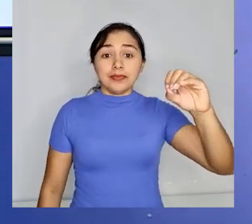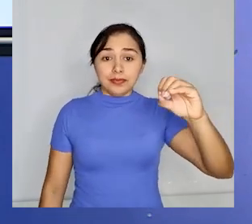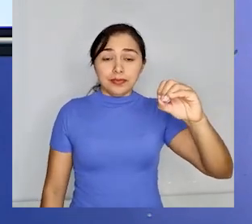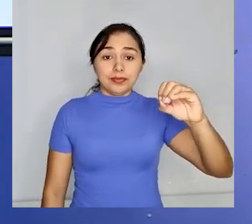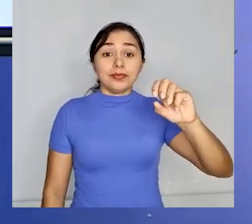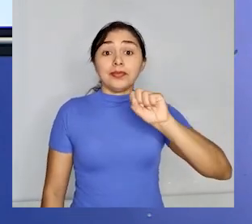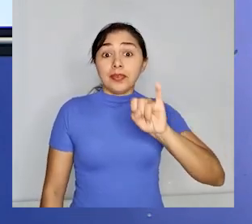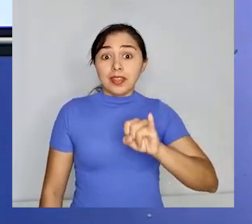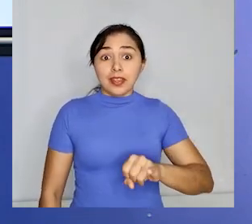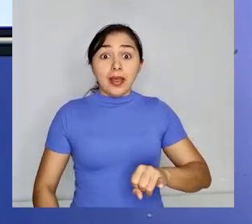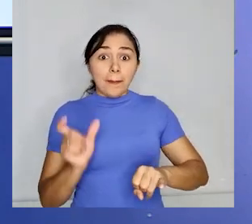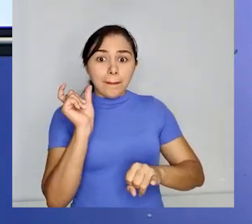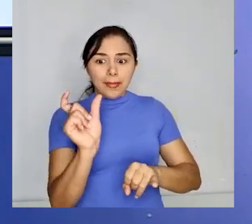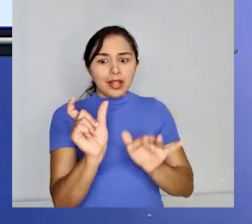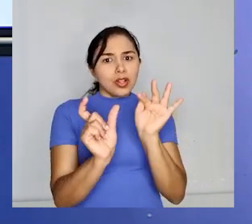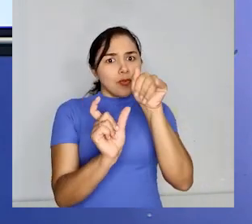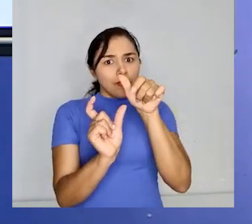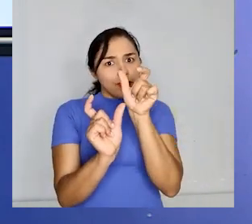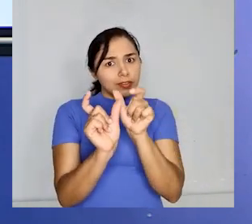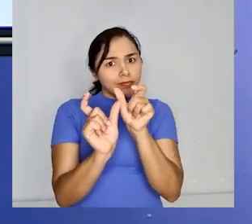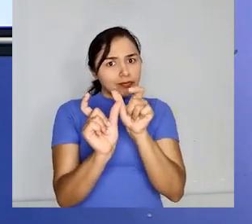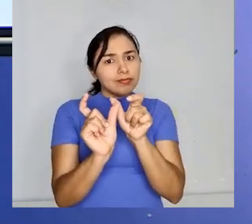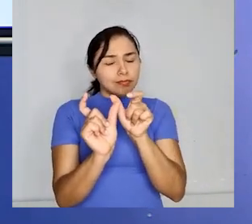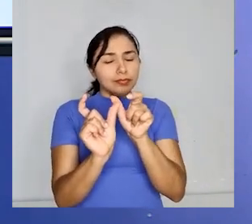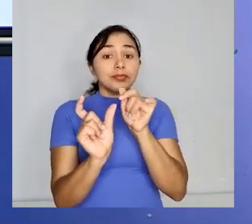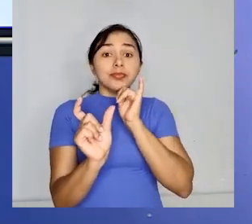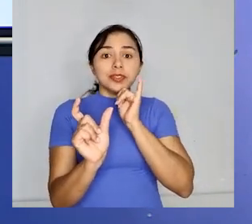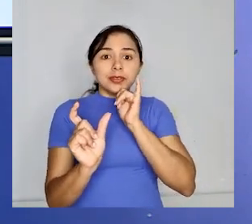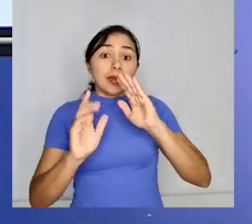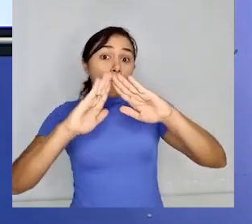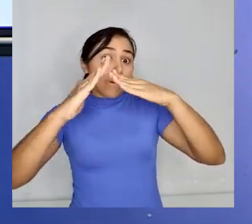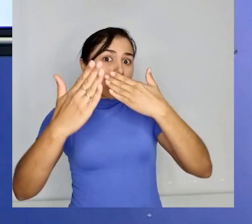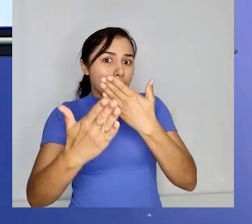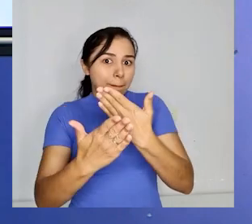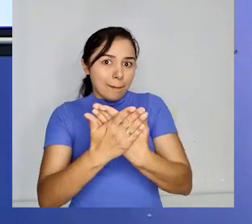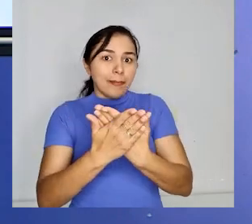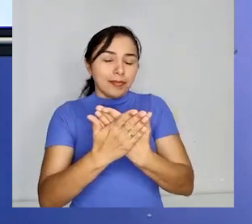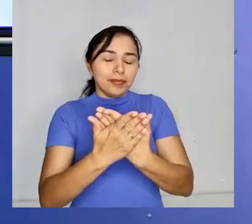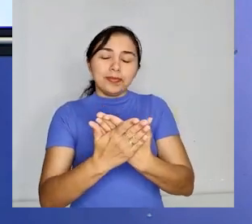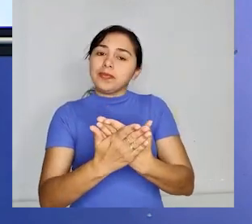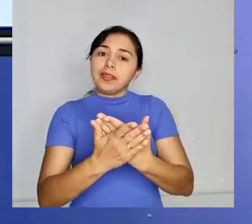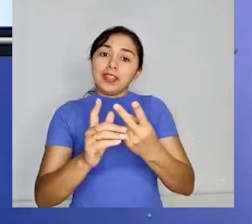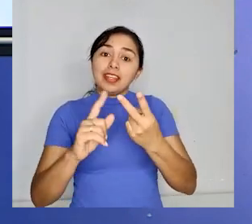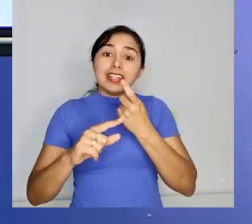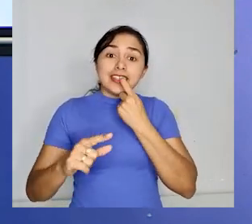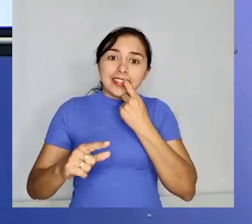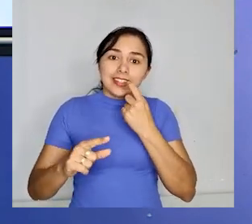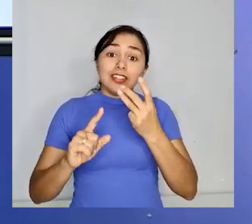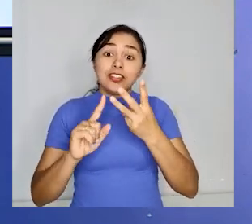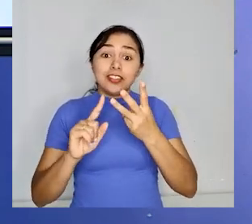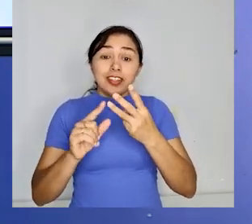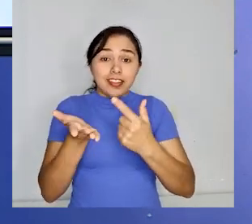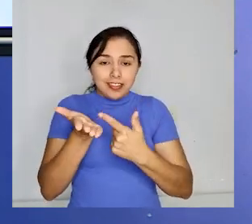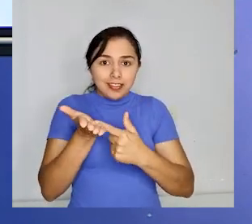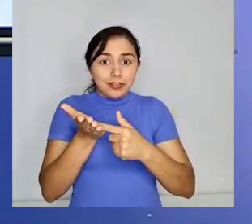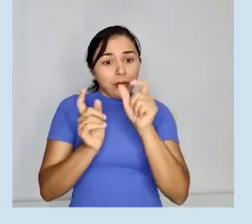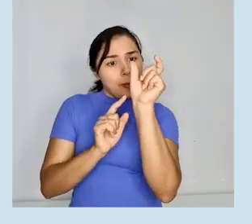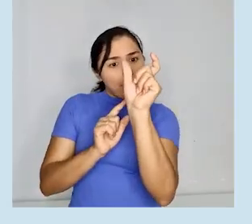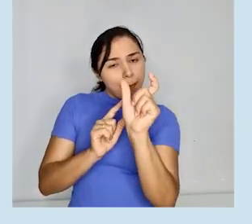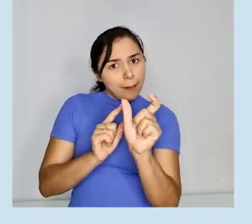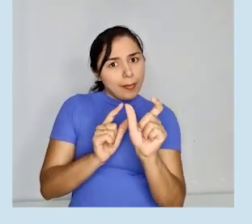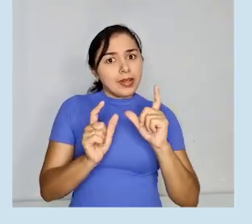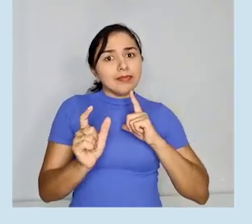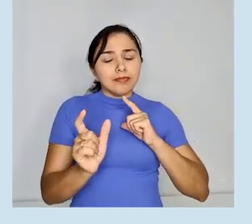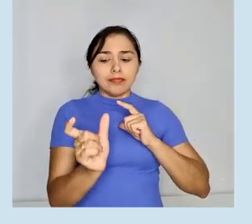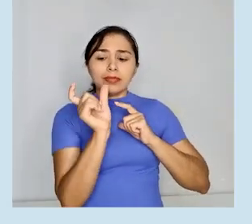palavra, como nas palavras escola, dente e livro. Essas vogais ligam as desinências